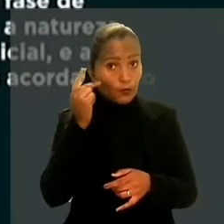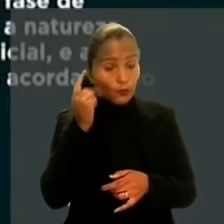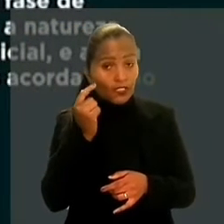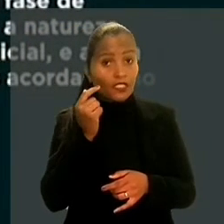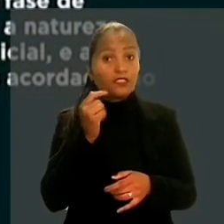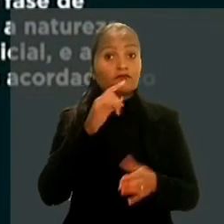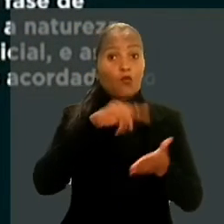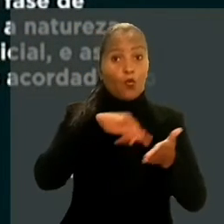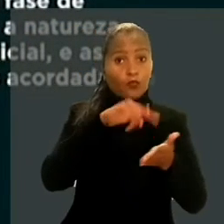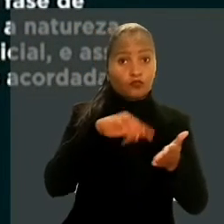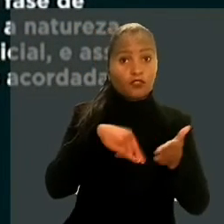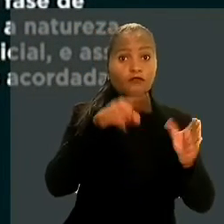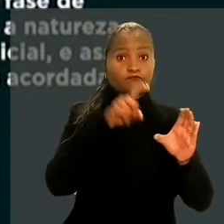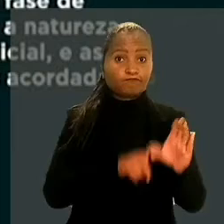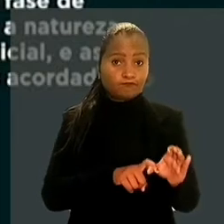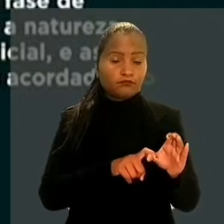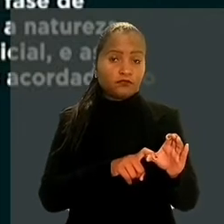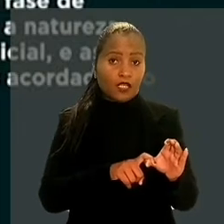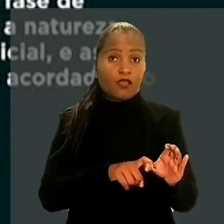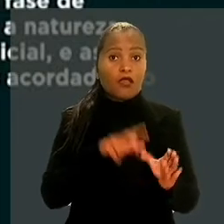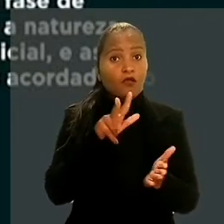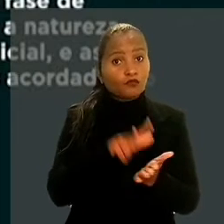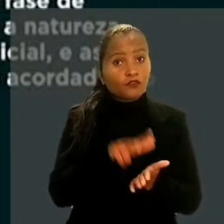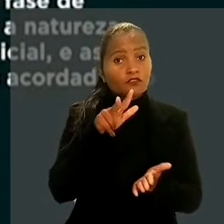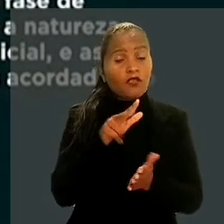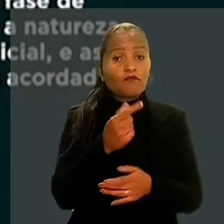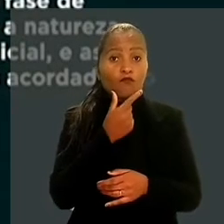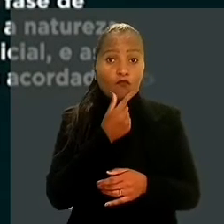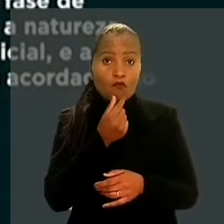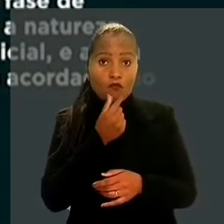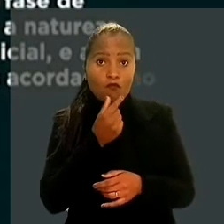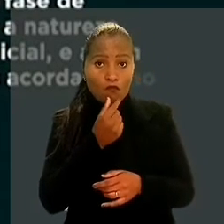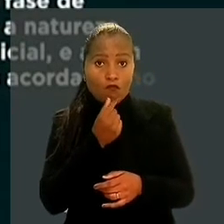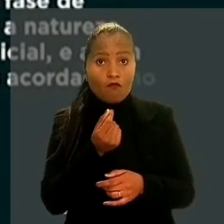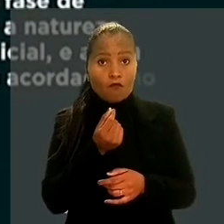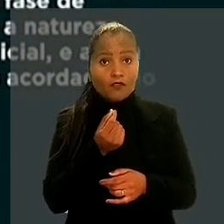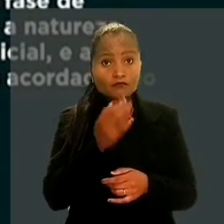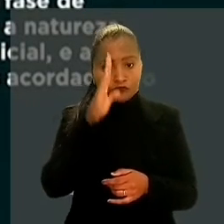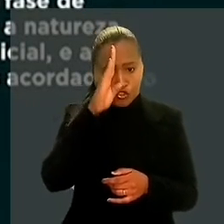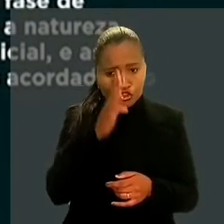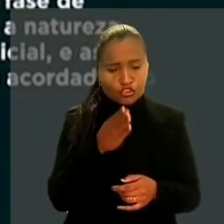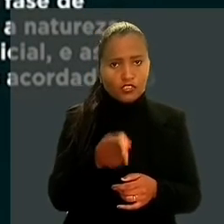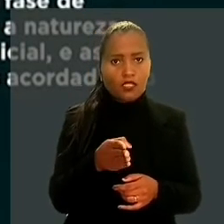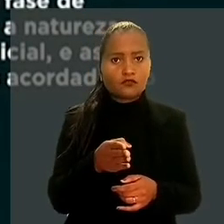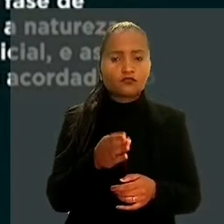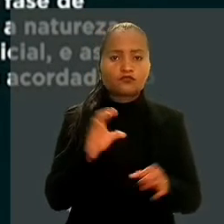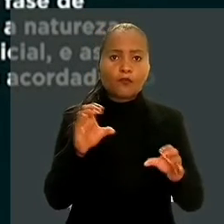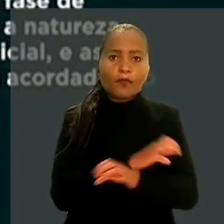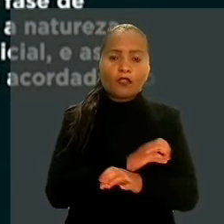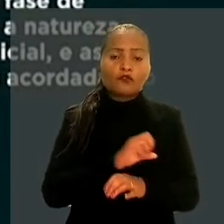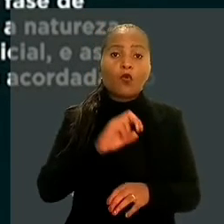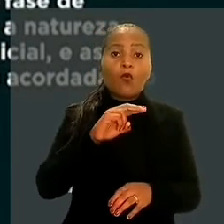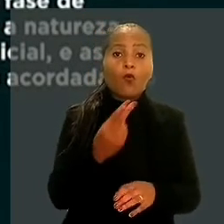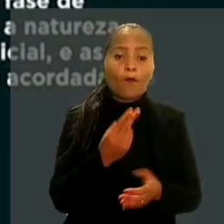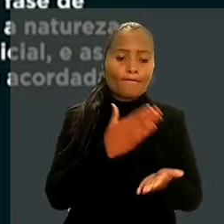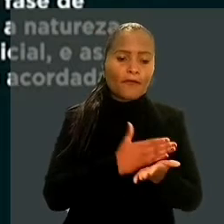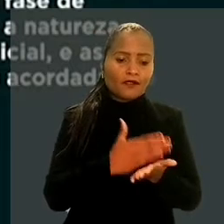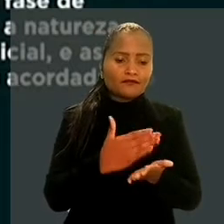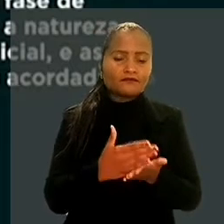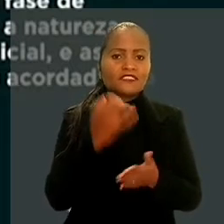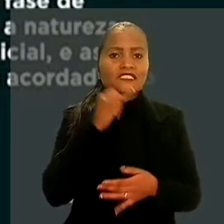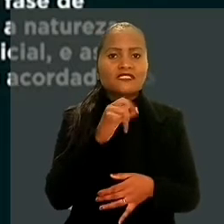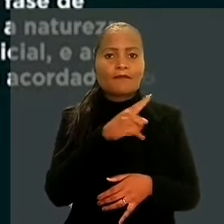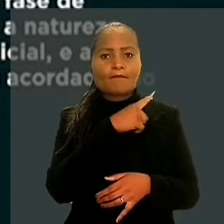natureza de título executivo extrajudicial e autorizava o empregado a executá-lo diretamente no todo ou em